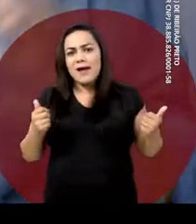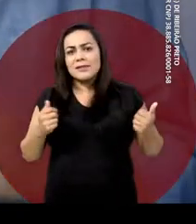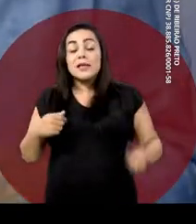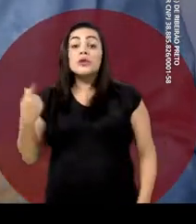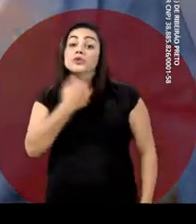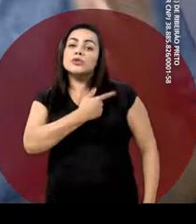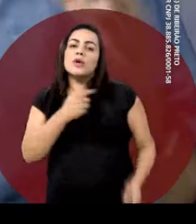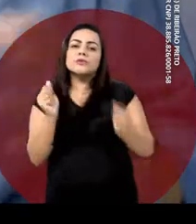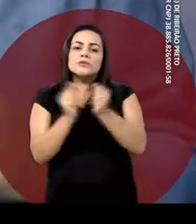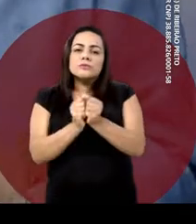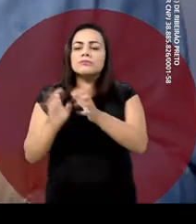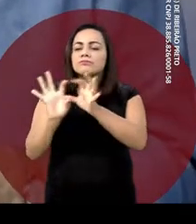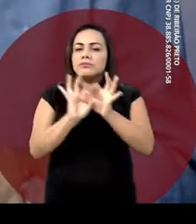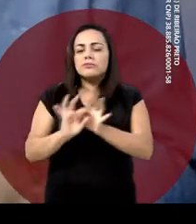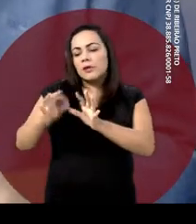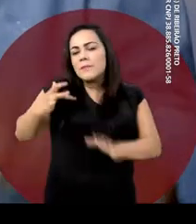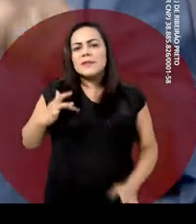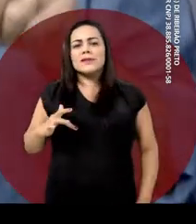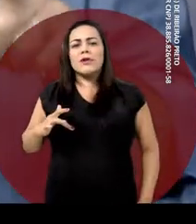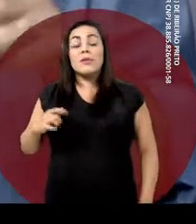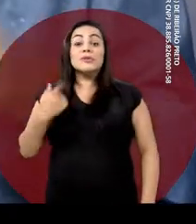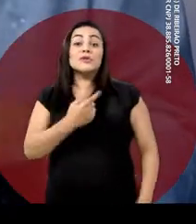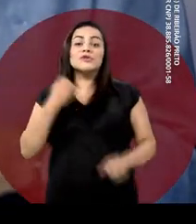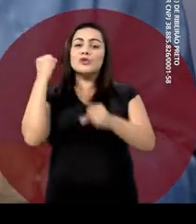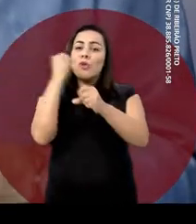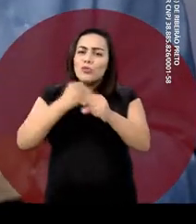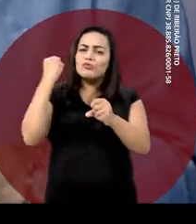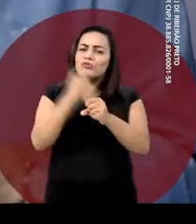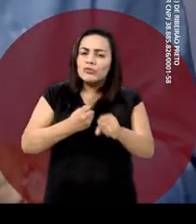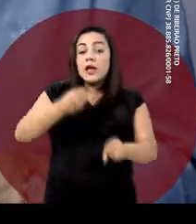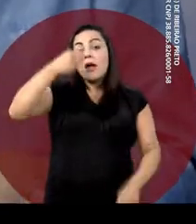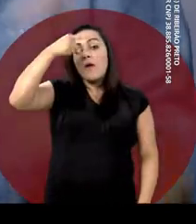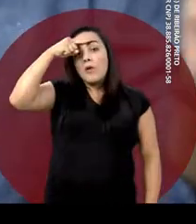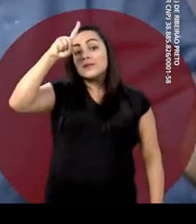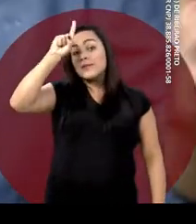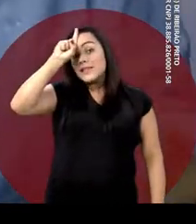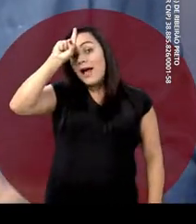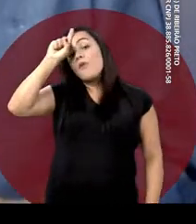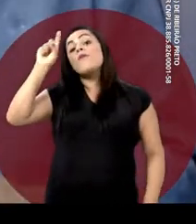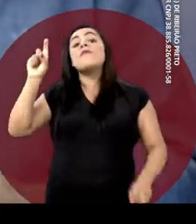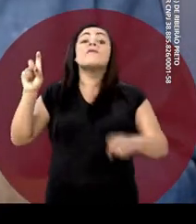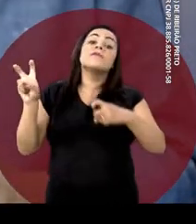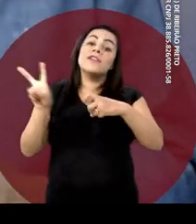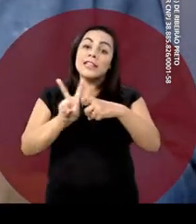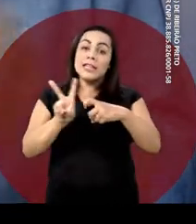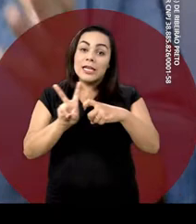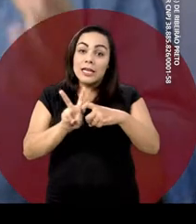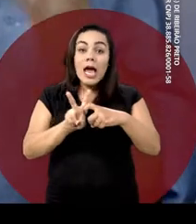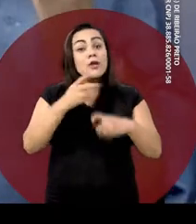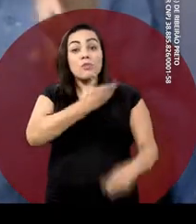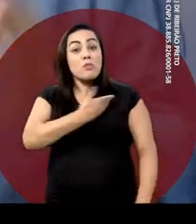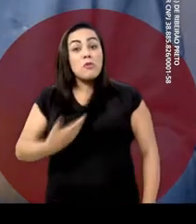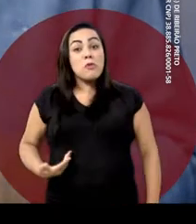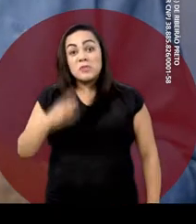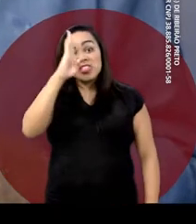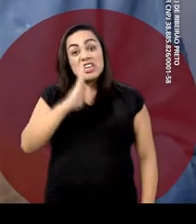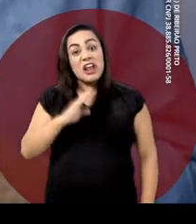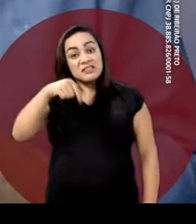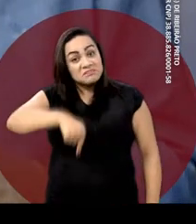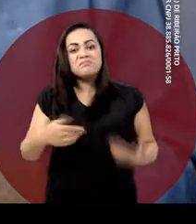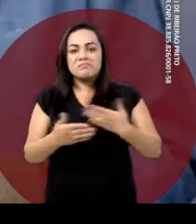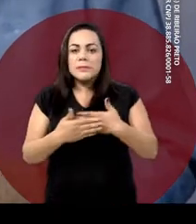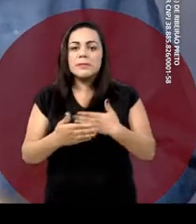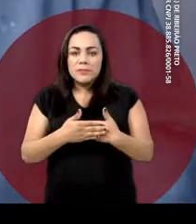Com o engajamento e a compaixão da sociedade, vamos implementar o SUS Animal, construindo o tão almejado hospital público